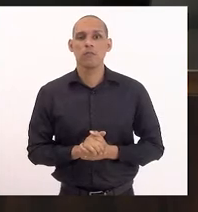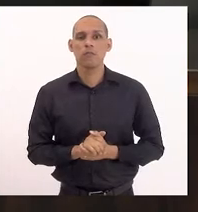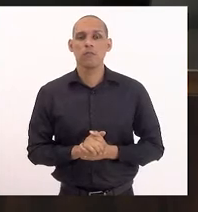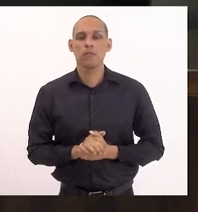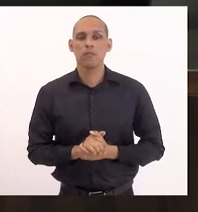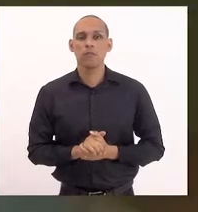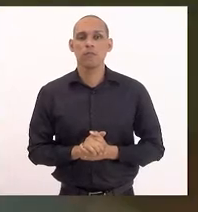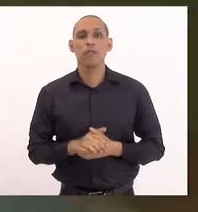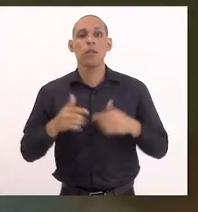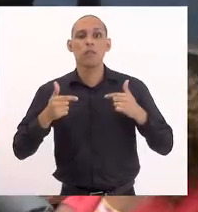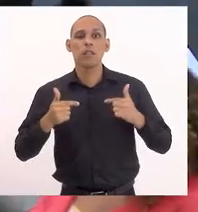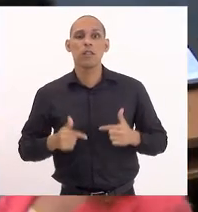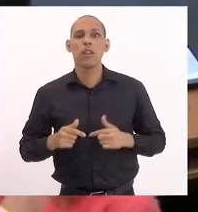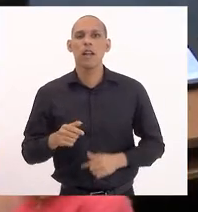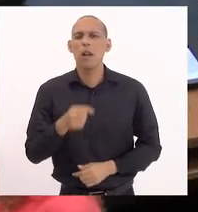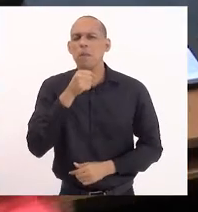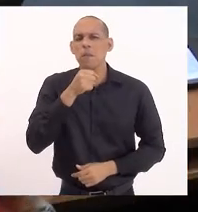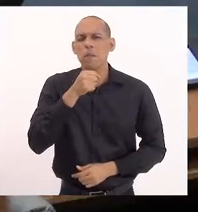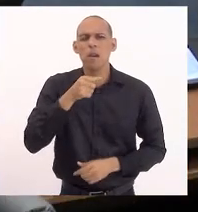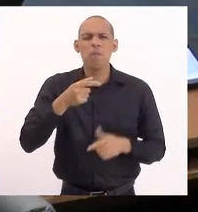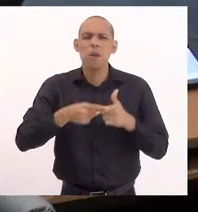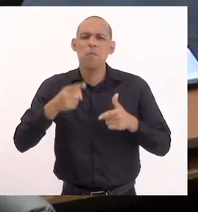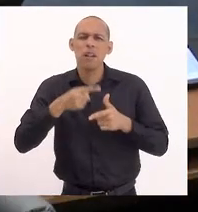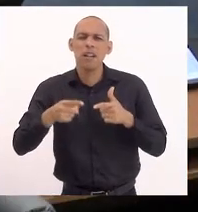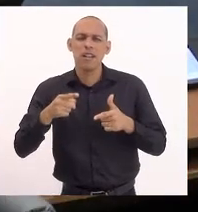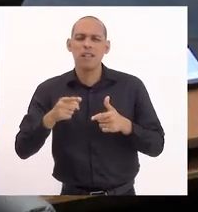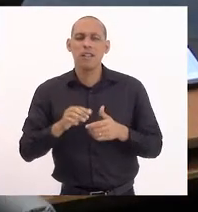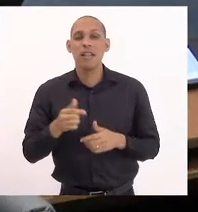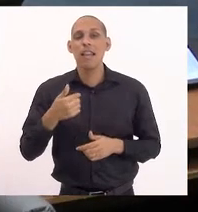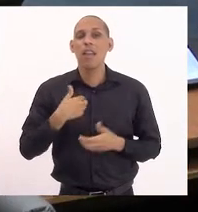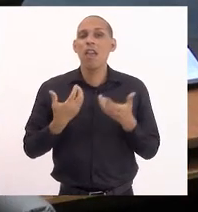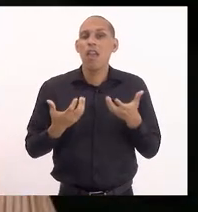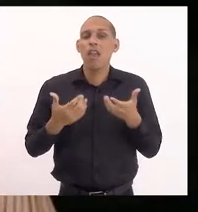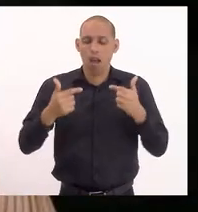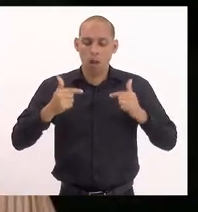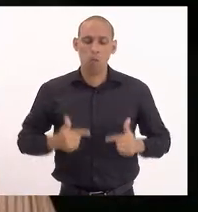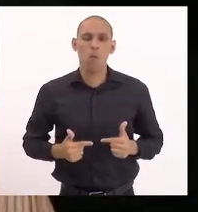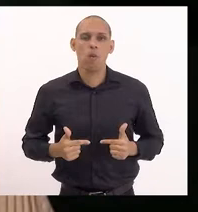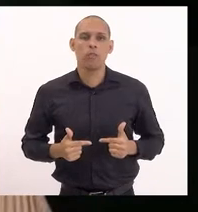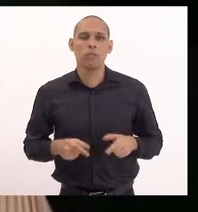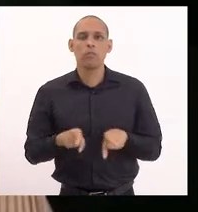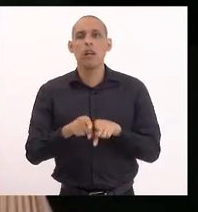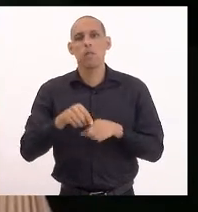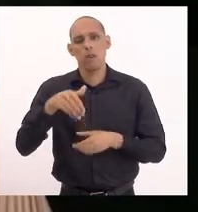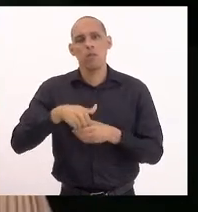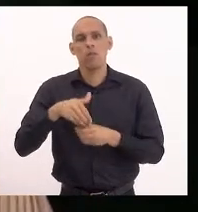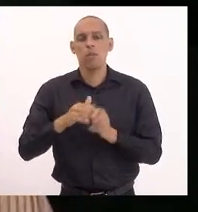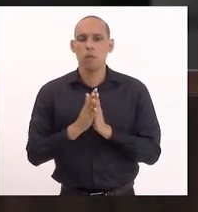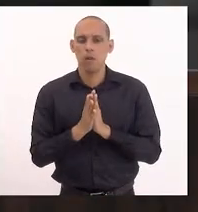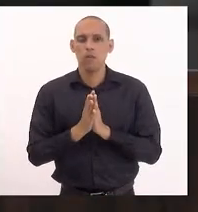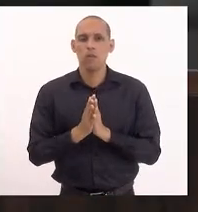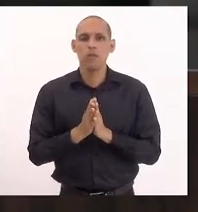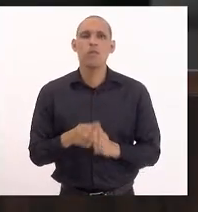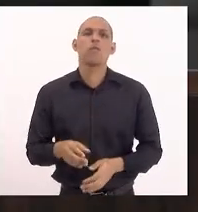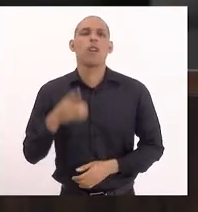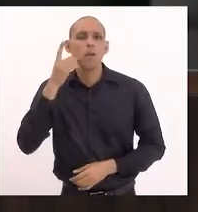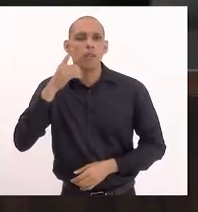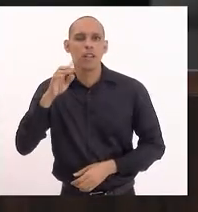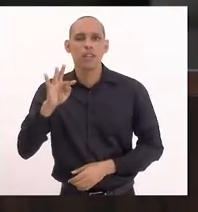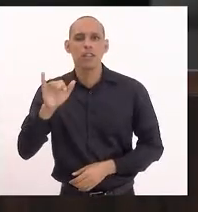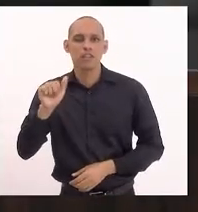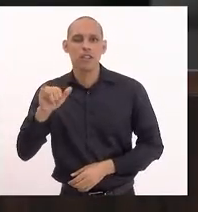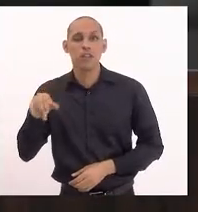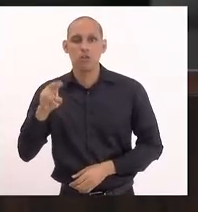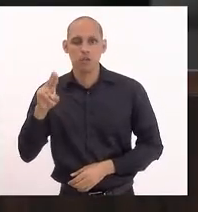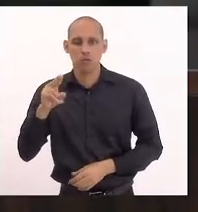É que o meu microcomitivo de problema aqui, eu quero me abster dessa votação também. Por favor. Deputada Tia Jú na votação anterior,